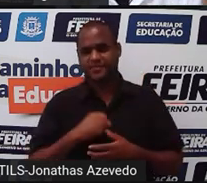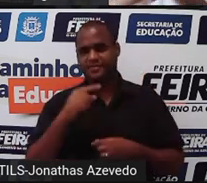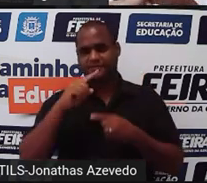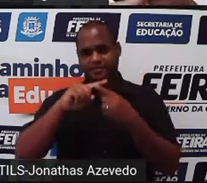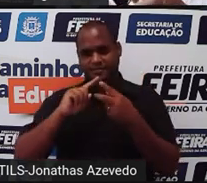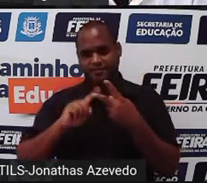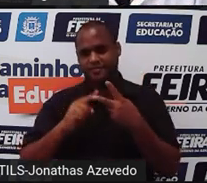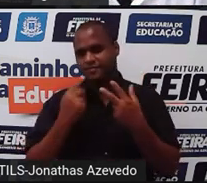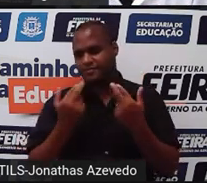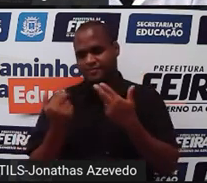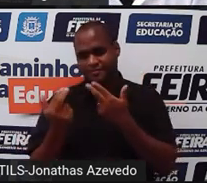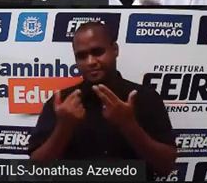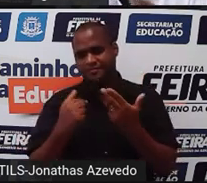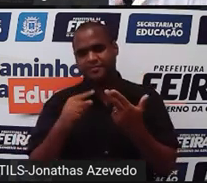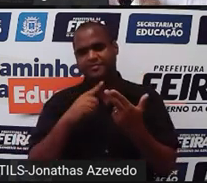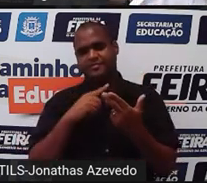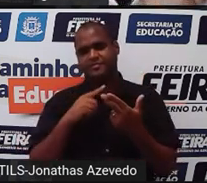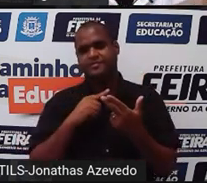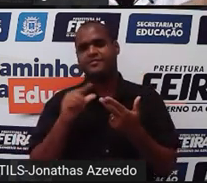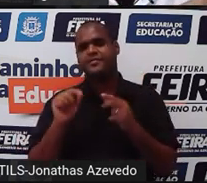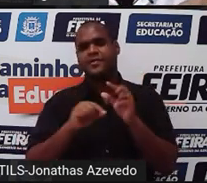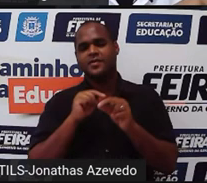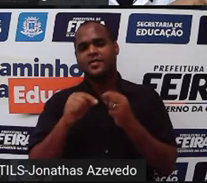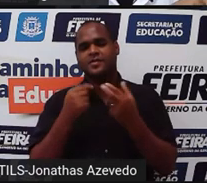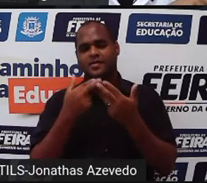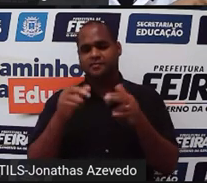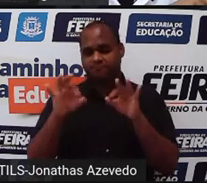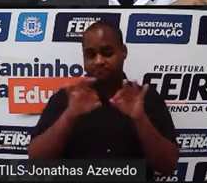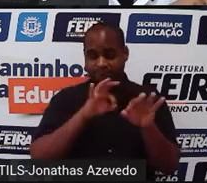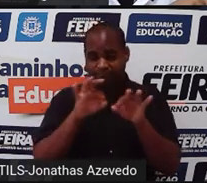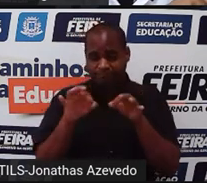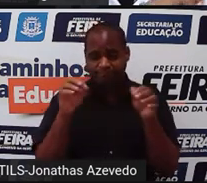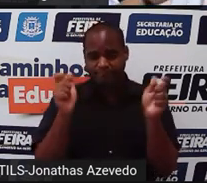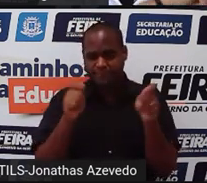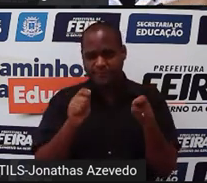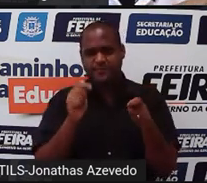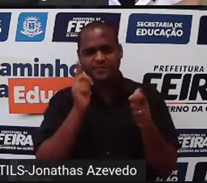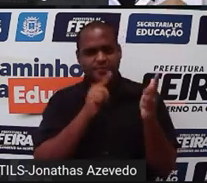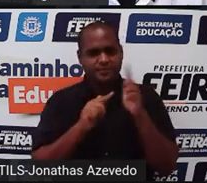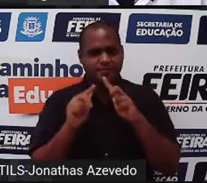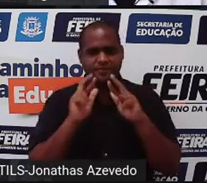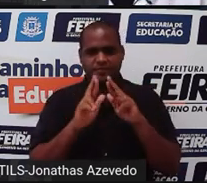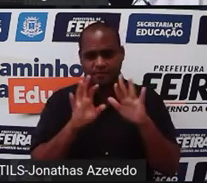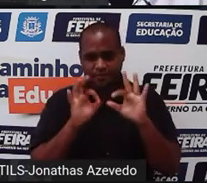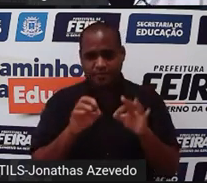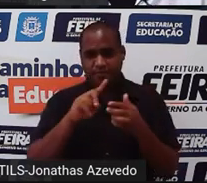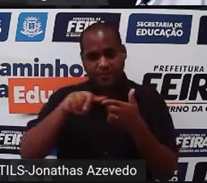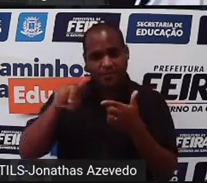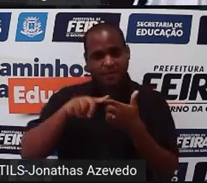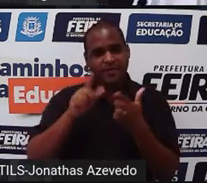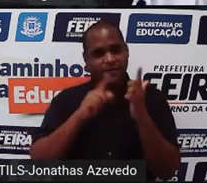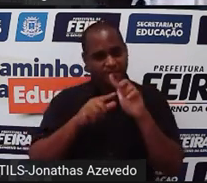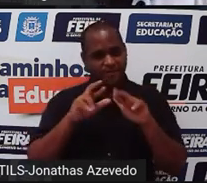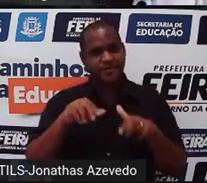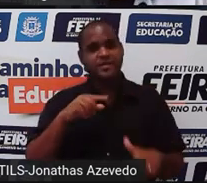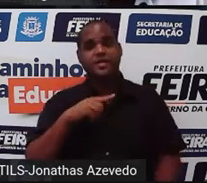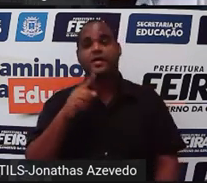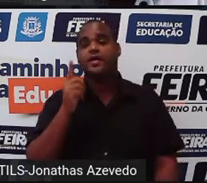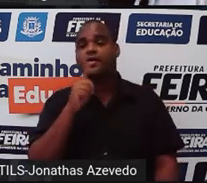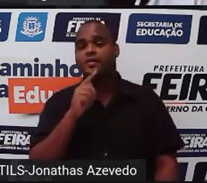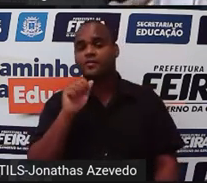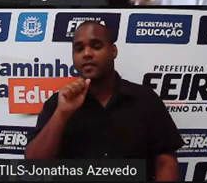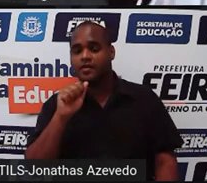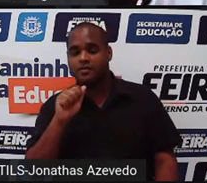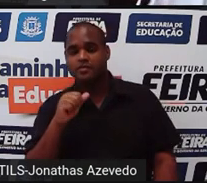equações ao mesmo tempo que foi o ponto que resolveu foi a solução que resolveu o problema olha só ali ó eu fiz um ponto